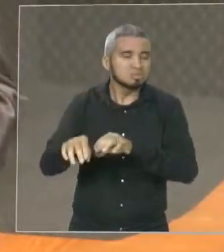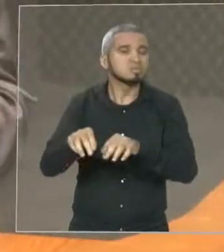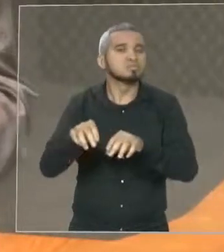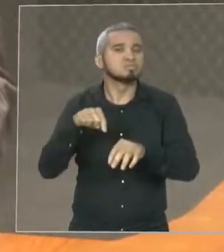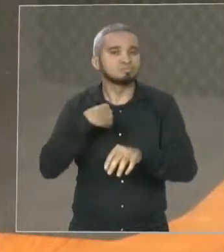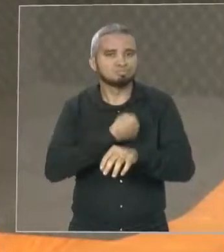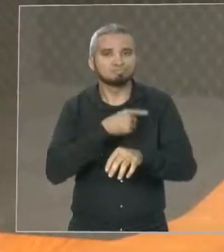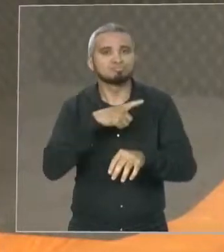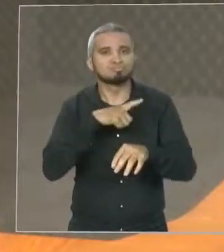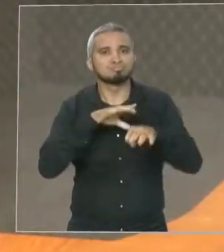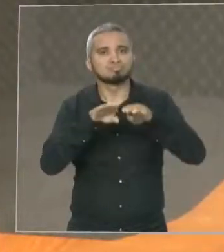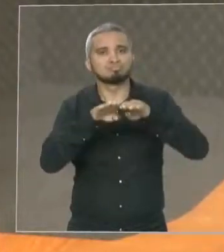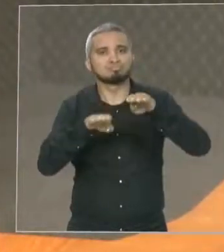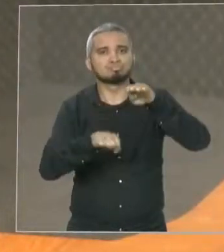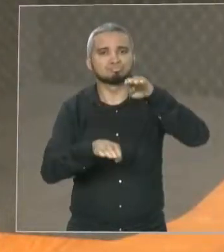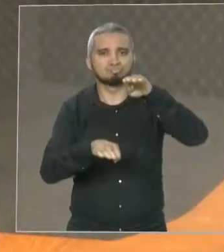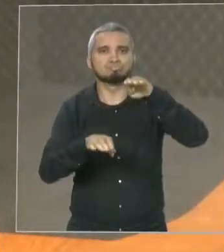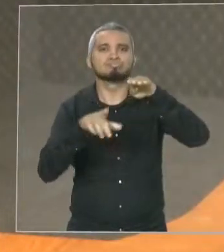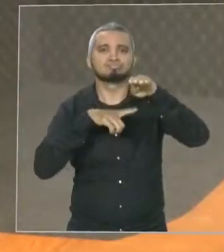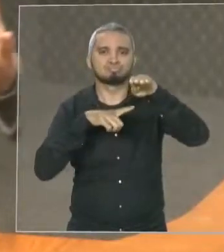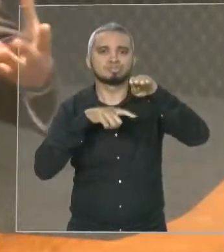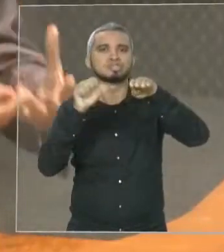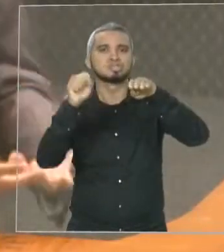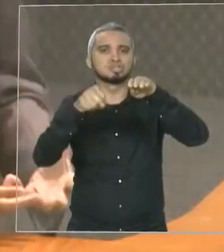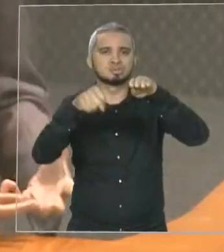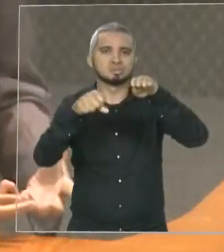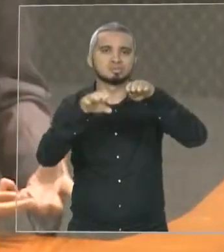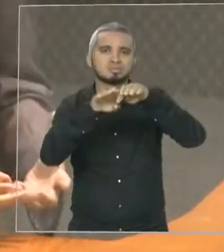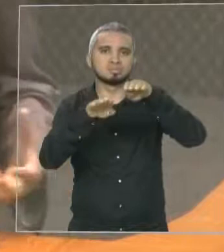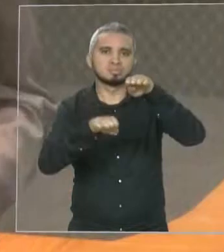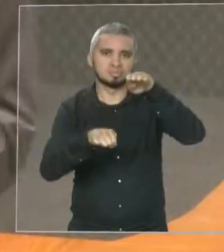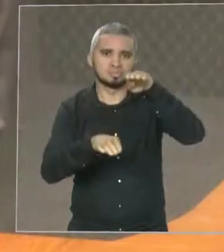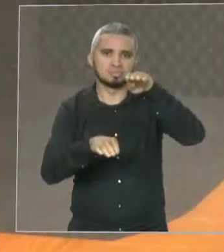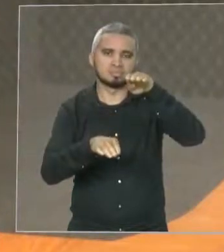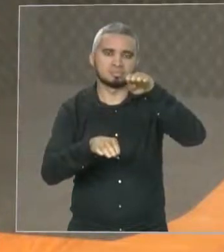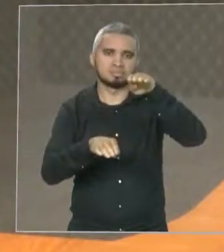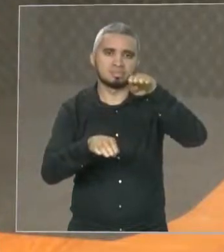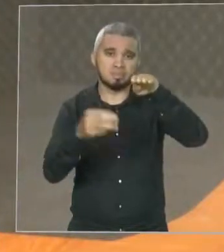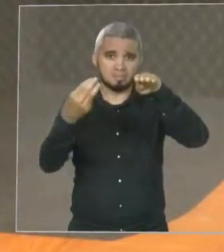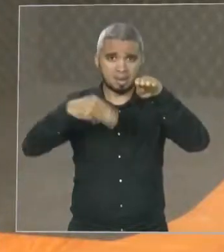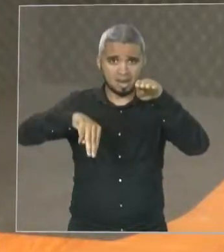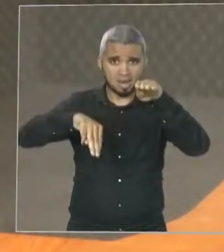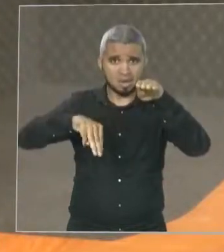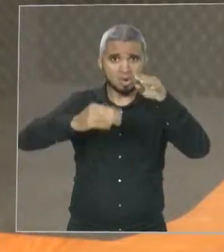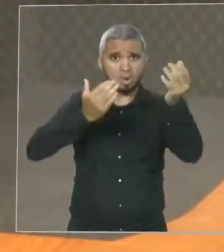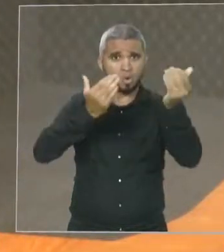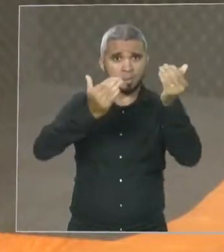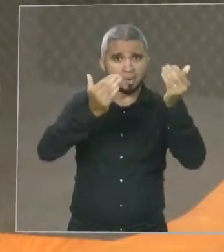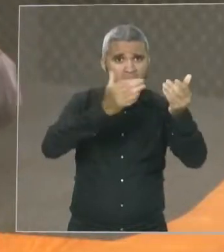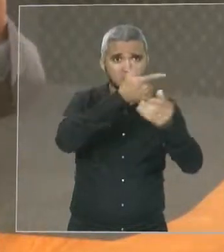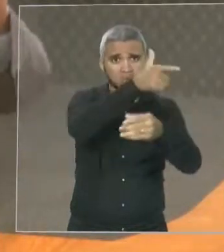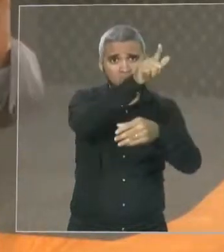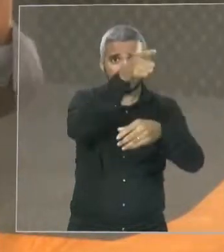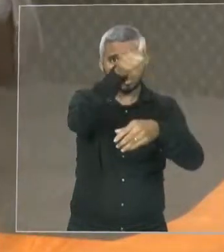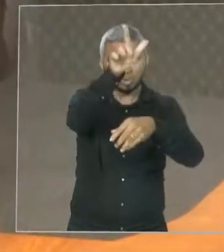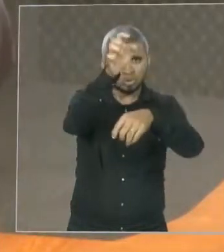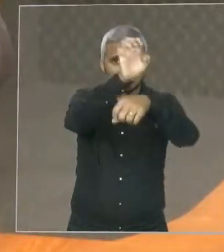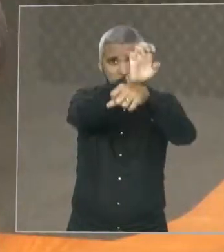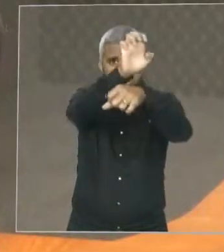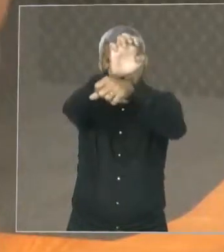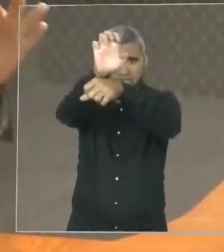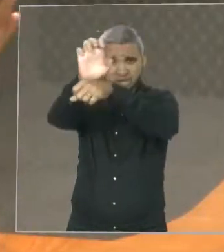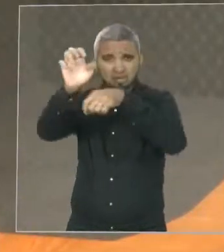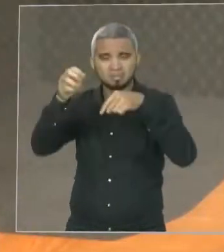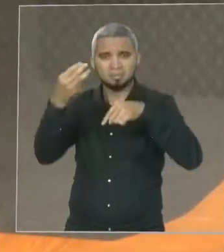Há uma defasagem em relação ao sistema de educação do Maranhão e em relação a outros estados. Isso nos coloca em